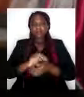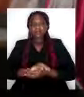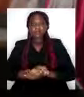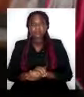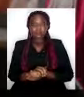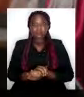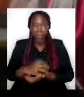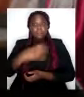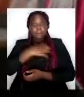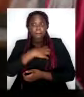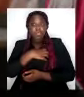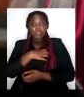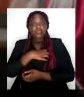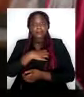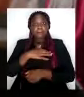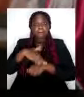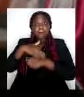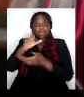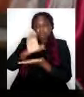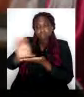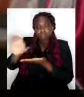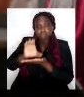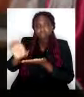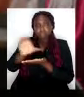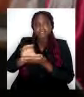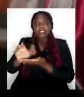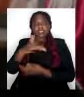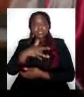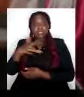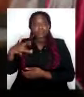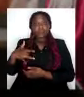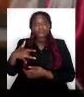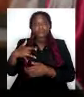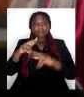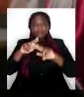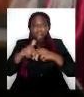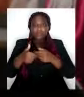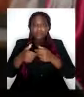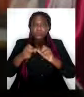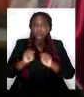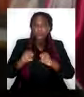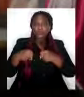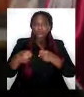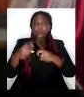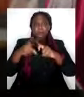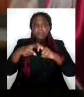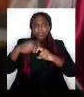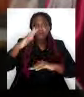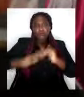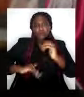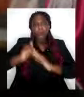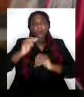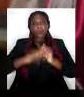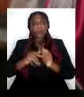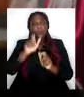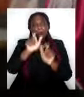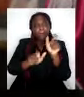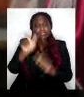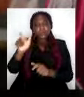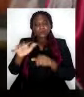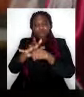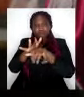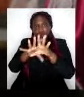vencida. A Bahia é o estado que mais investe em saúde. E graças ao empenho dos nossos profissionais,